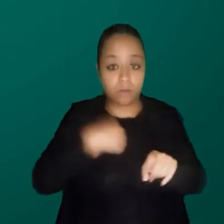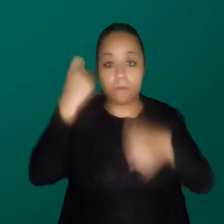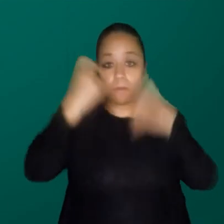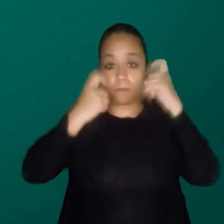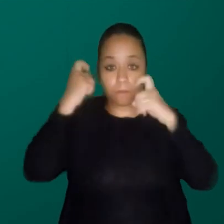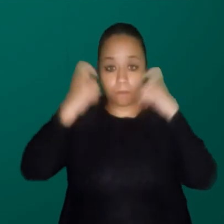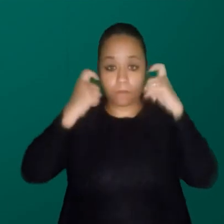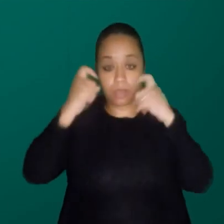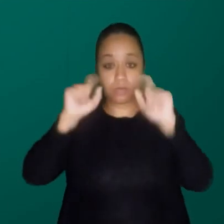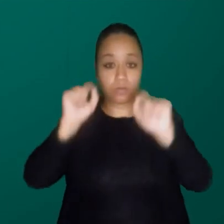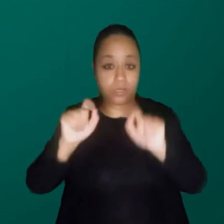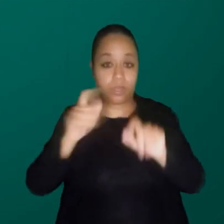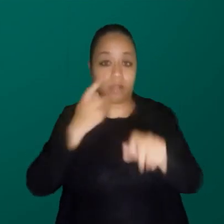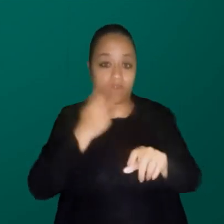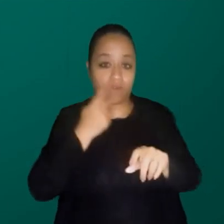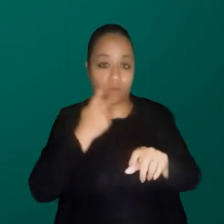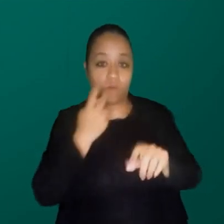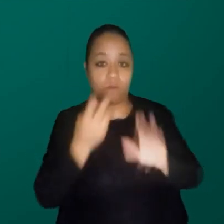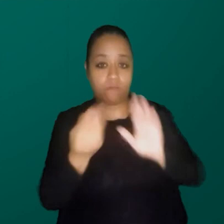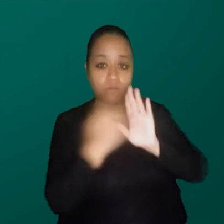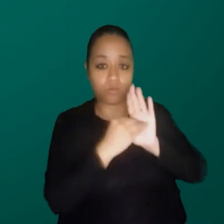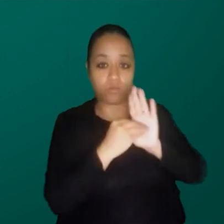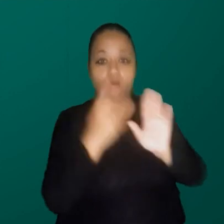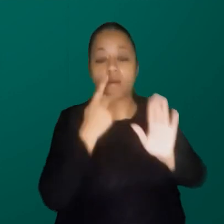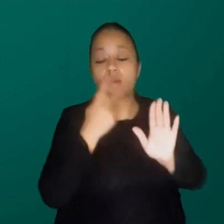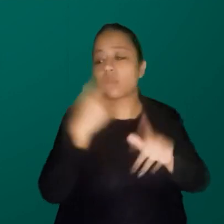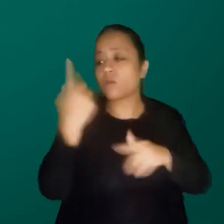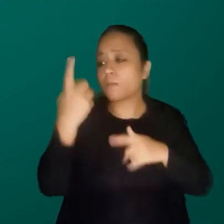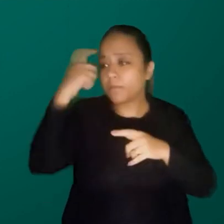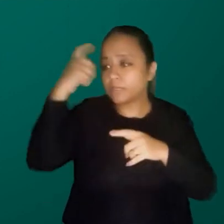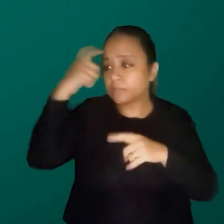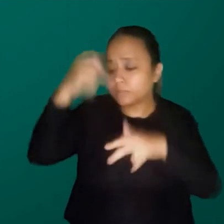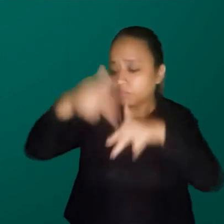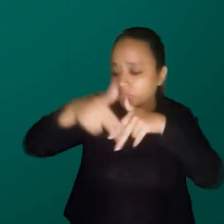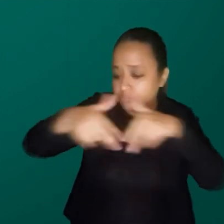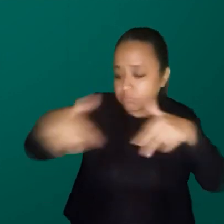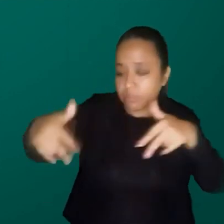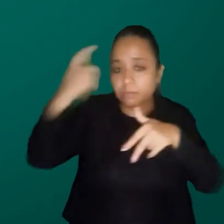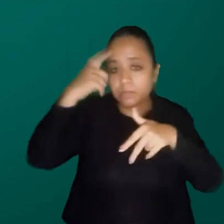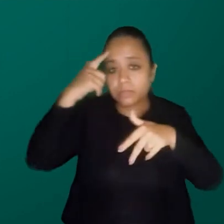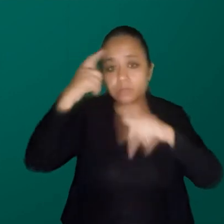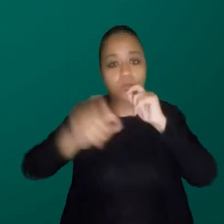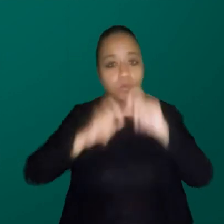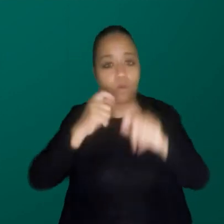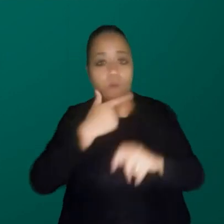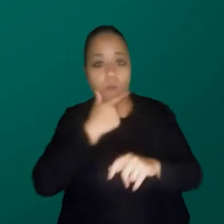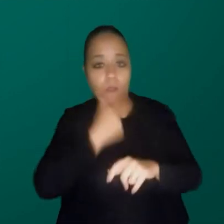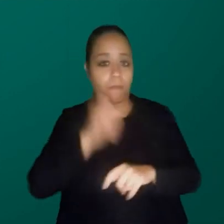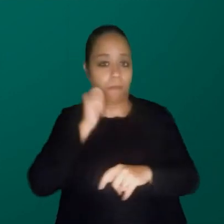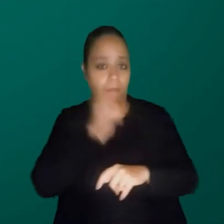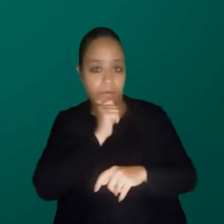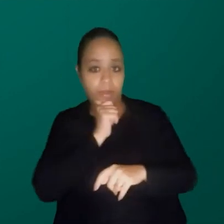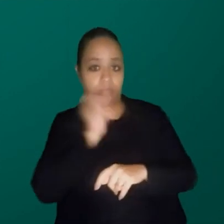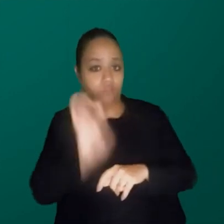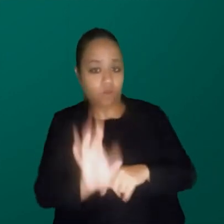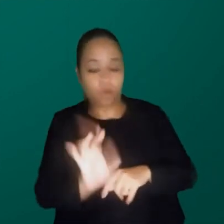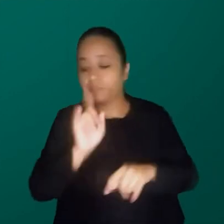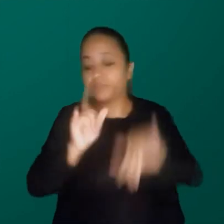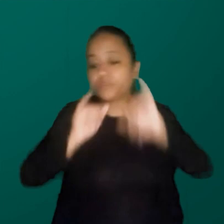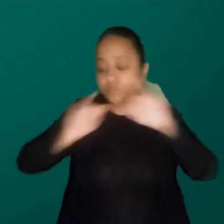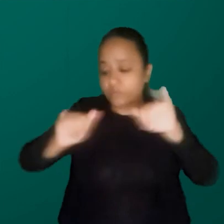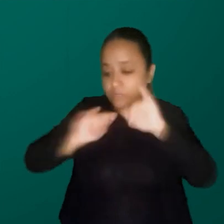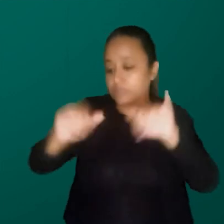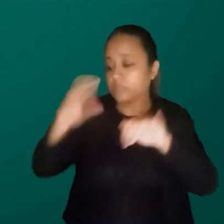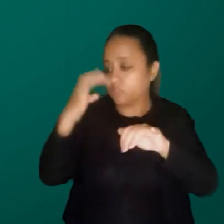muito preocupada, também com a fala que ela estava colocando ali, que quando a gente pensa em gênero, a gente ainda pensa em homem e mulher. E a